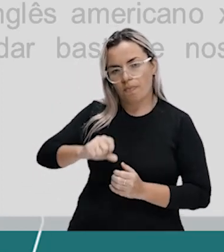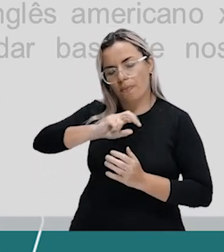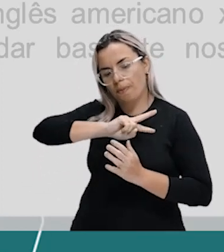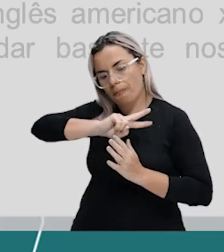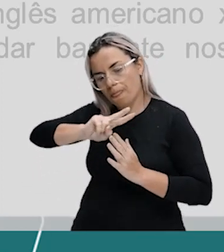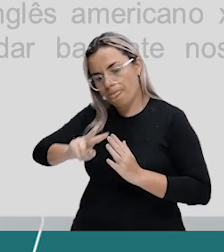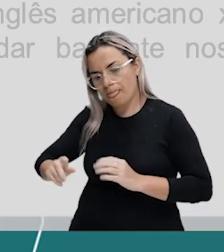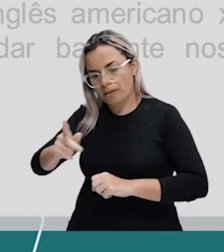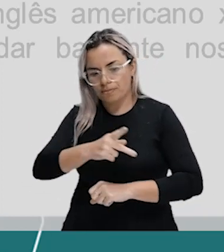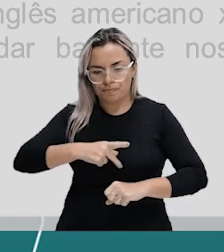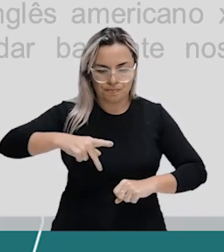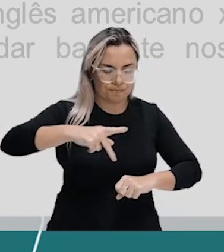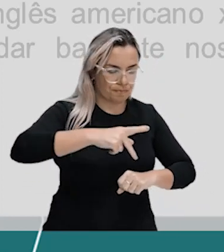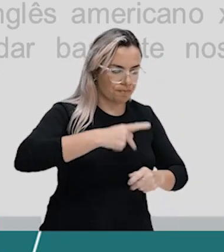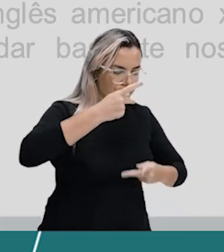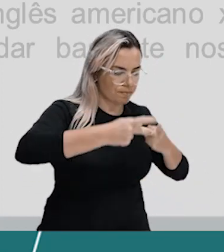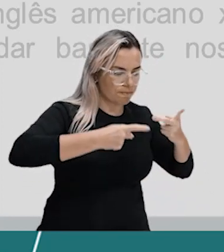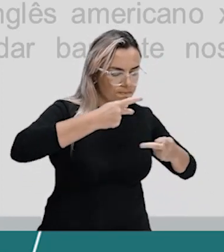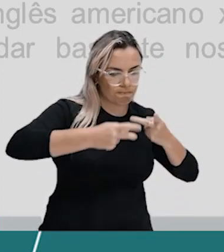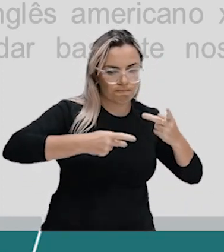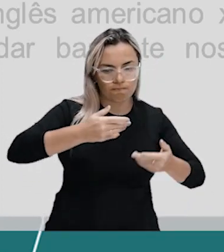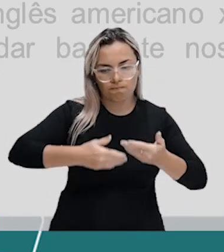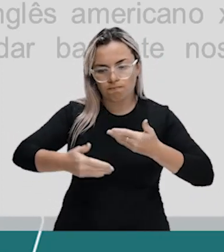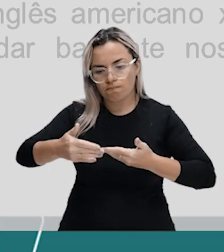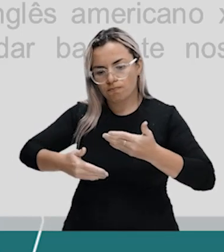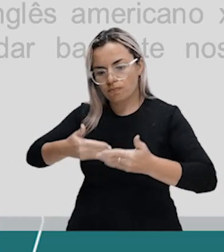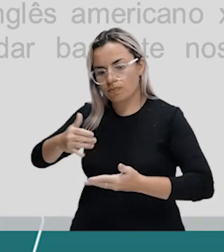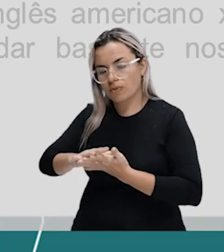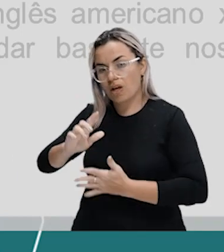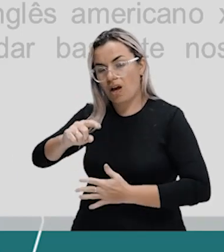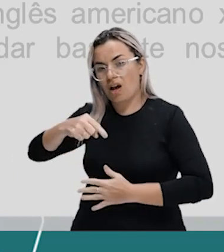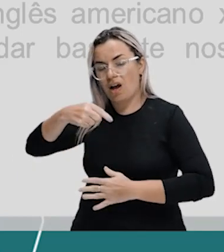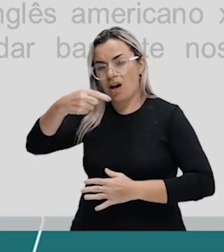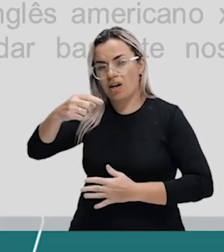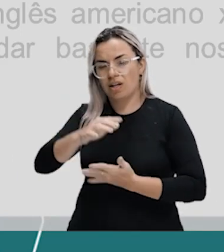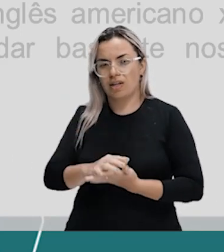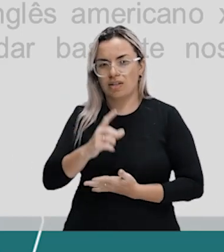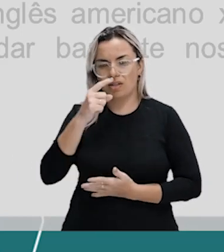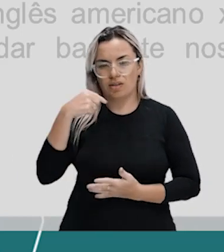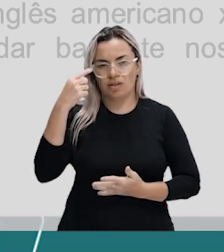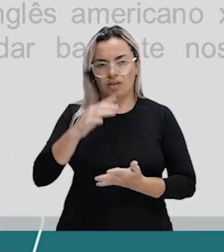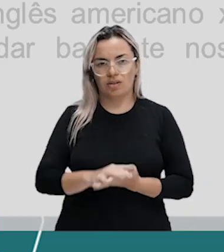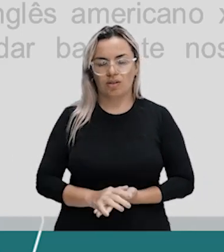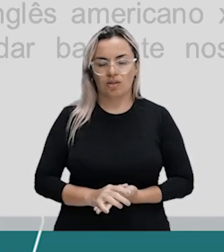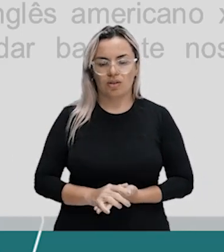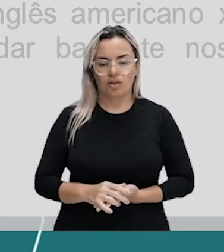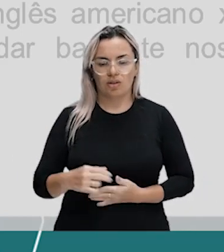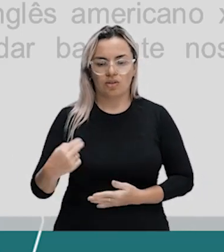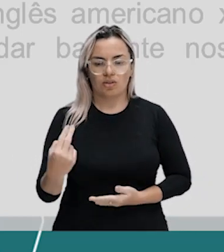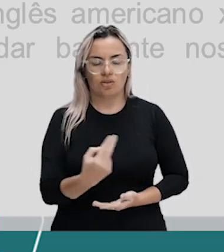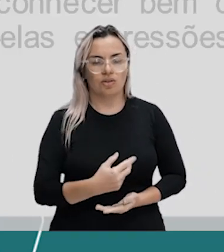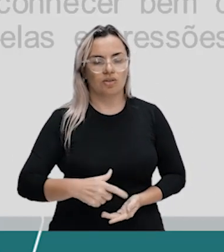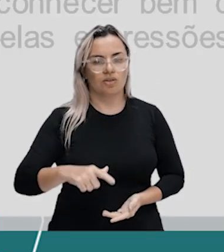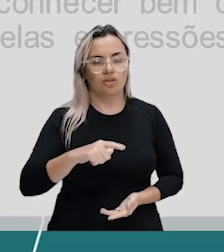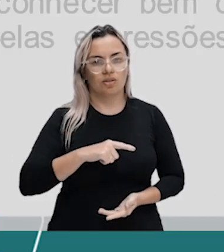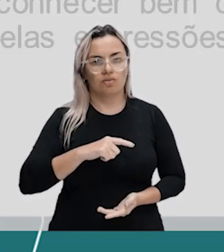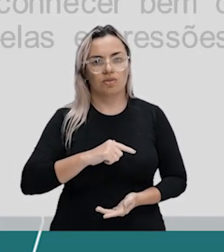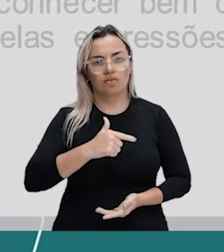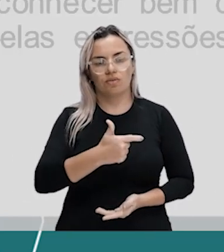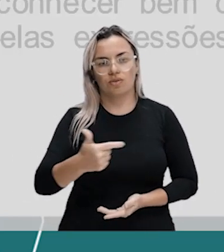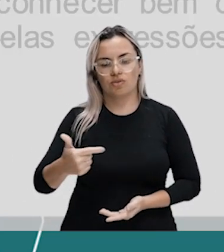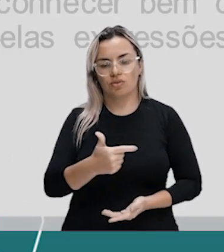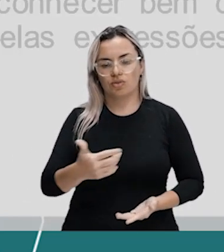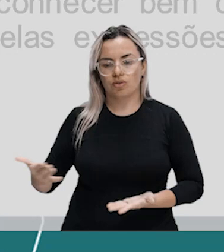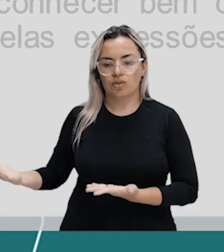diversos países onde é falado além da Espanha. Nós temos 22, não isso que nós vimos em uma aula passada? Pois é.